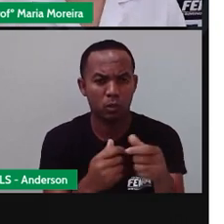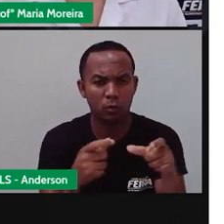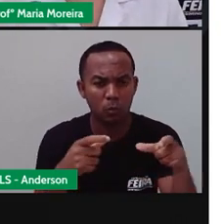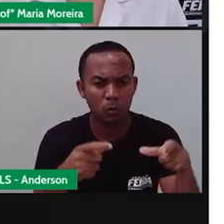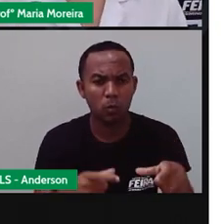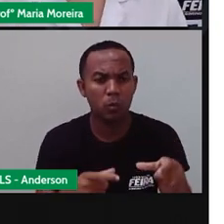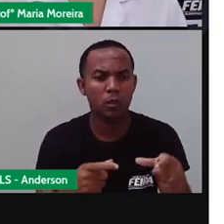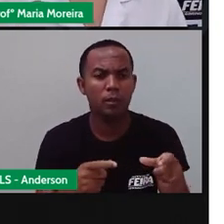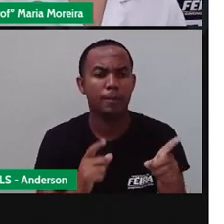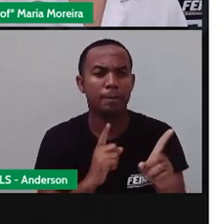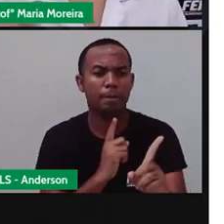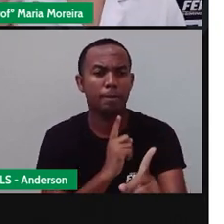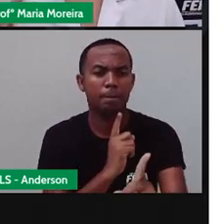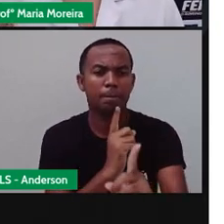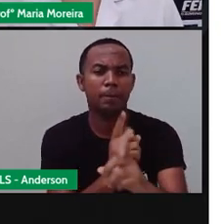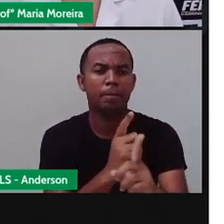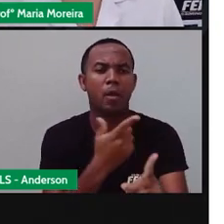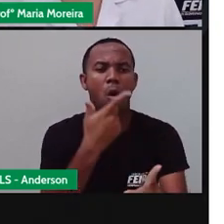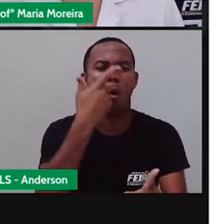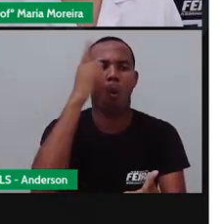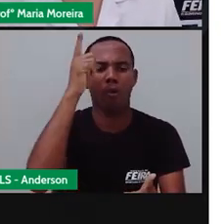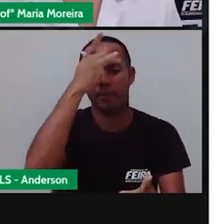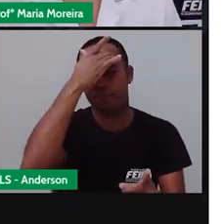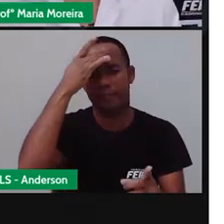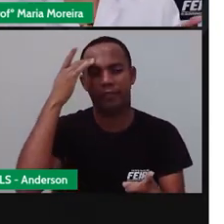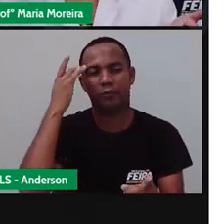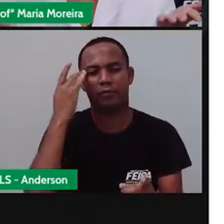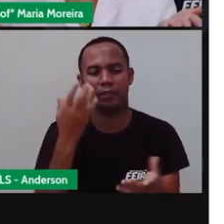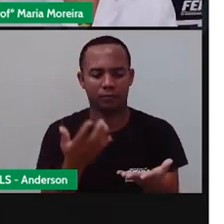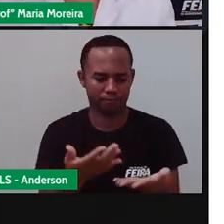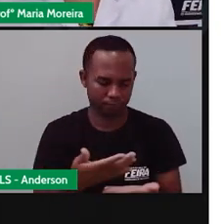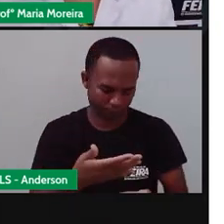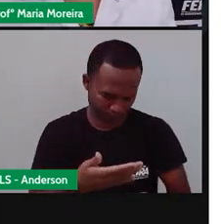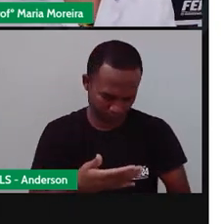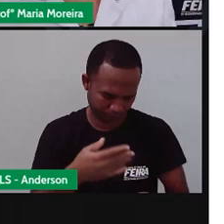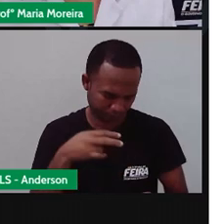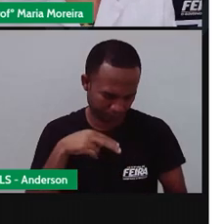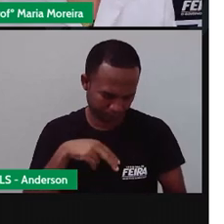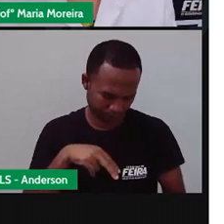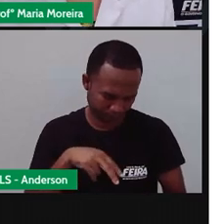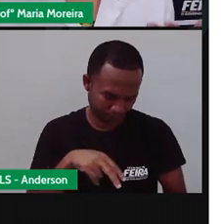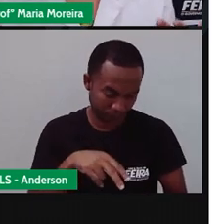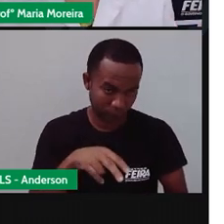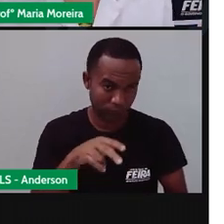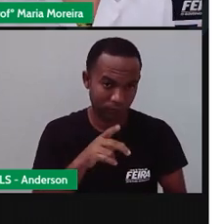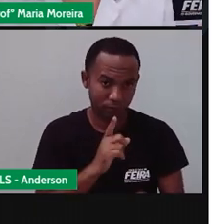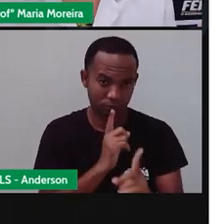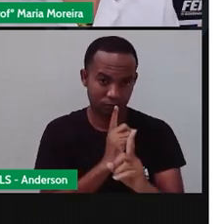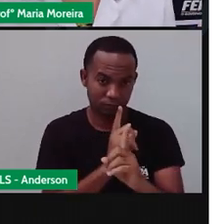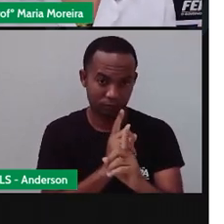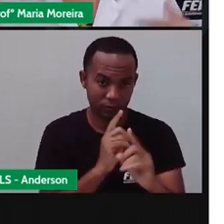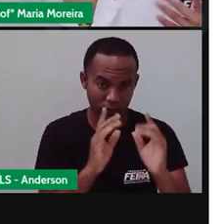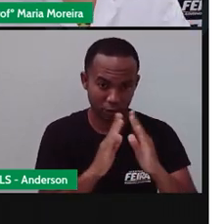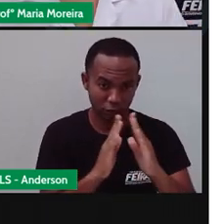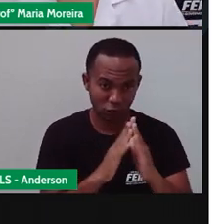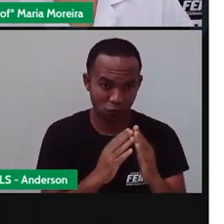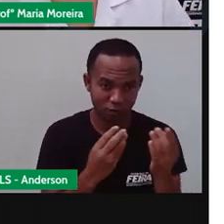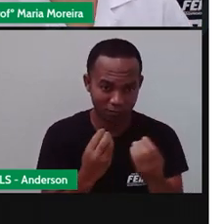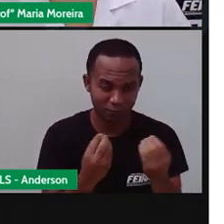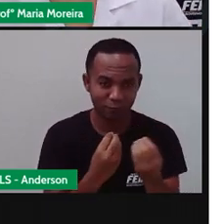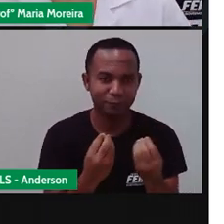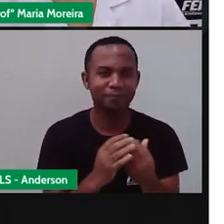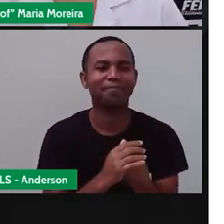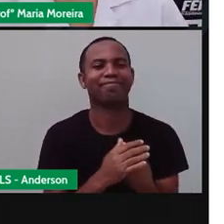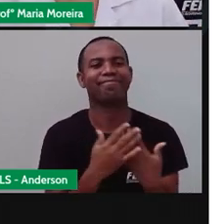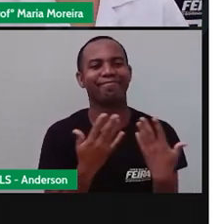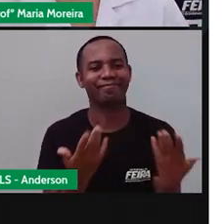Por quê? Porque uma outra pessoa que pegar o seu mapa precisa compreender. O mapa, ela é feita para que outras pessoas também